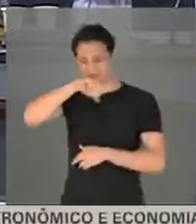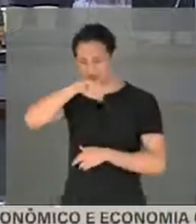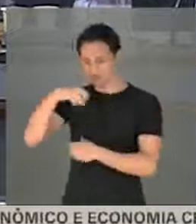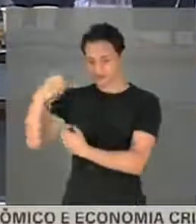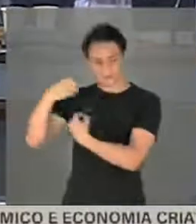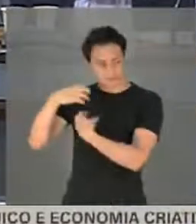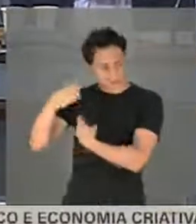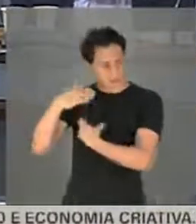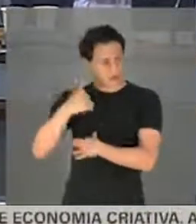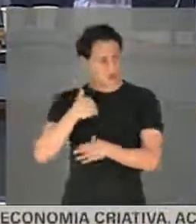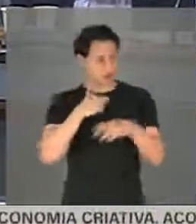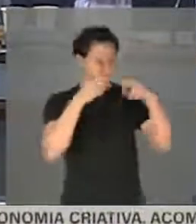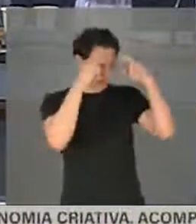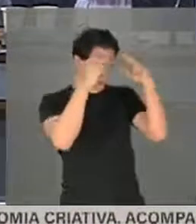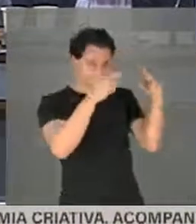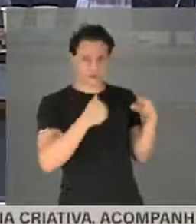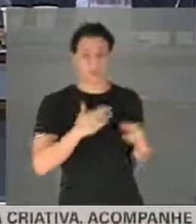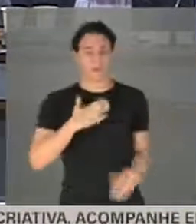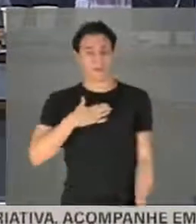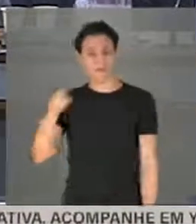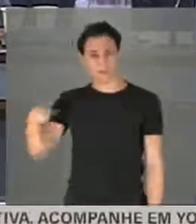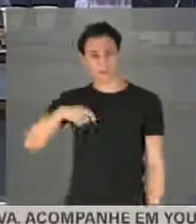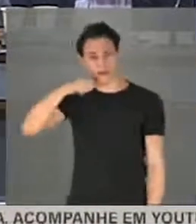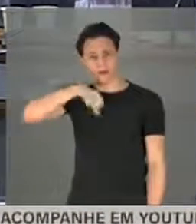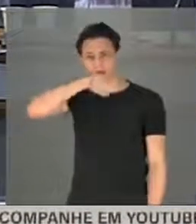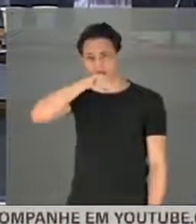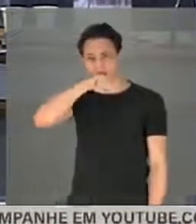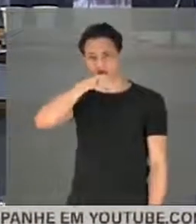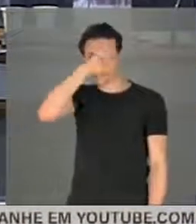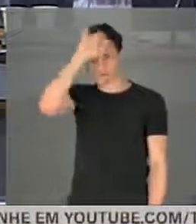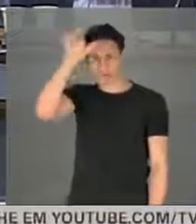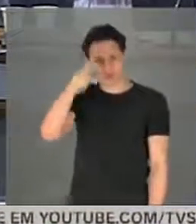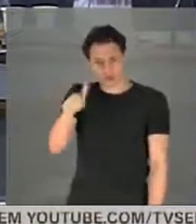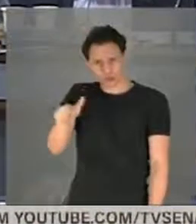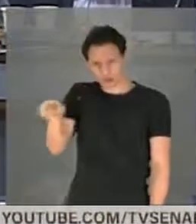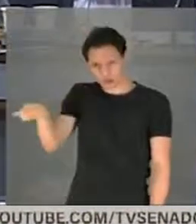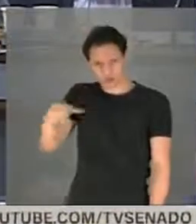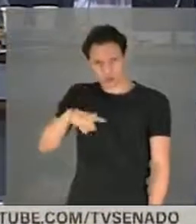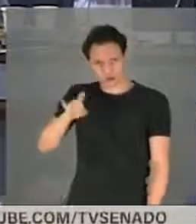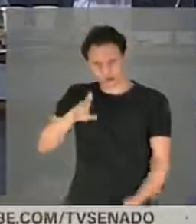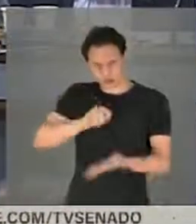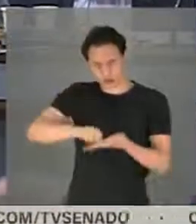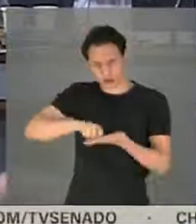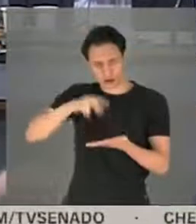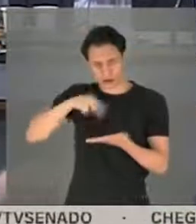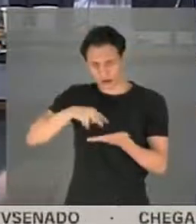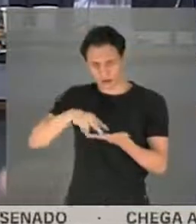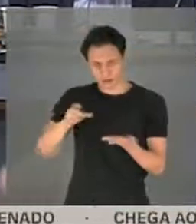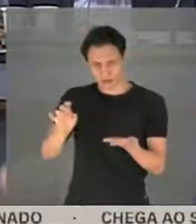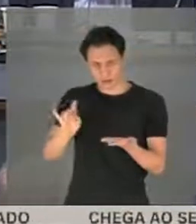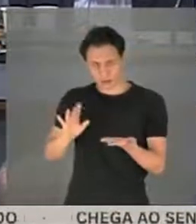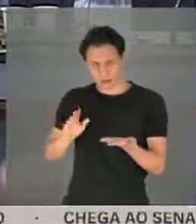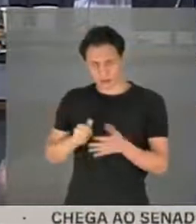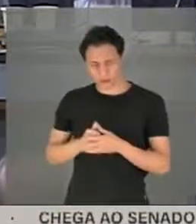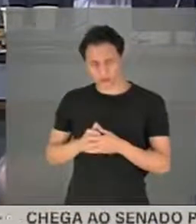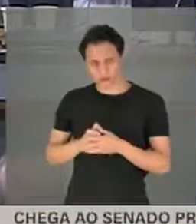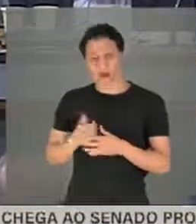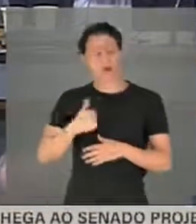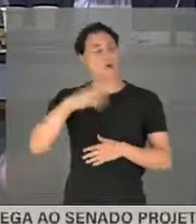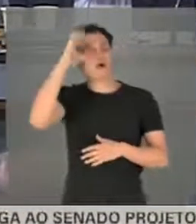ônibus, que minha mãe se é menor alfabeta, que a gente tem que respeitar as pessoas. Eu aprendi, senhor Otávio,